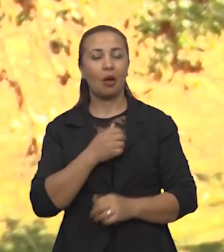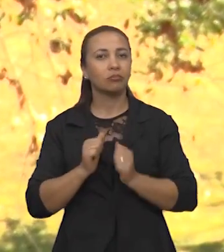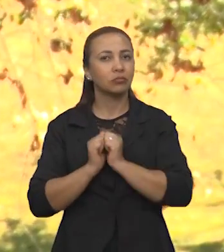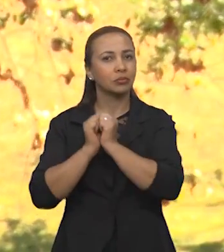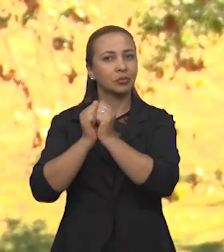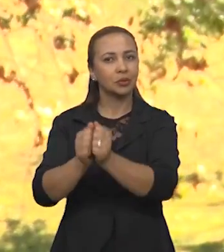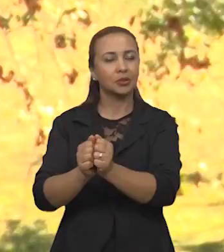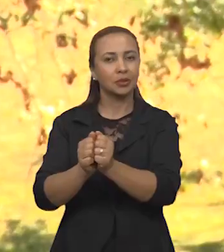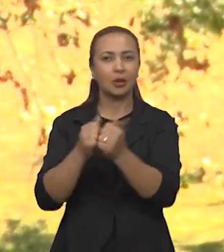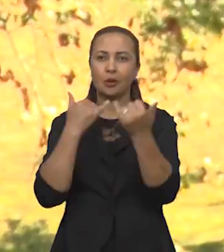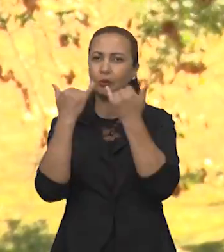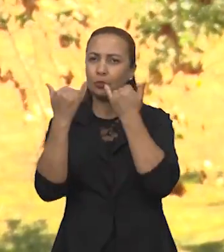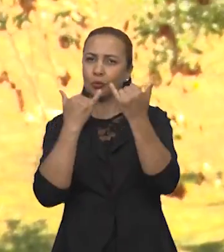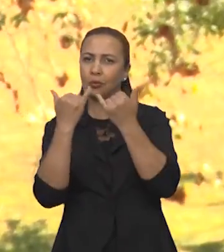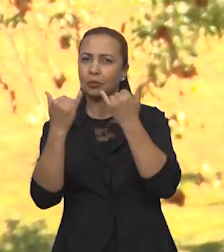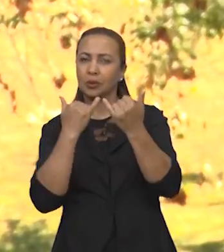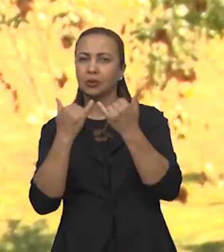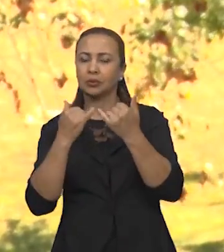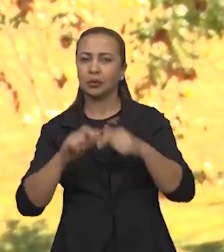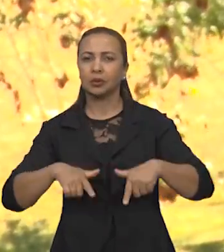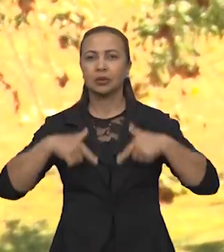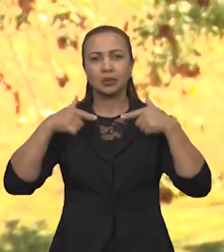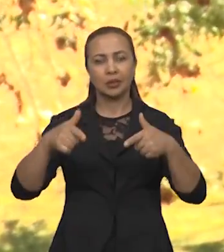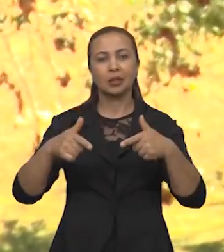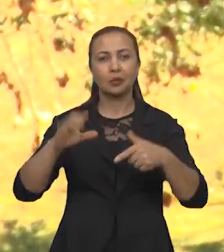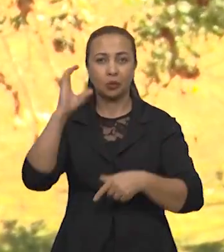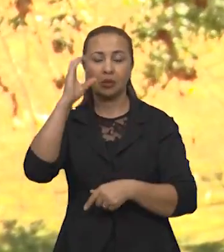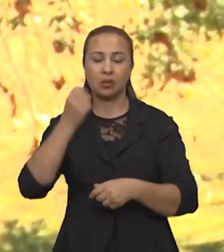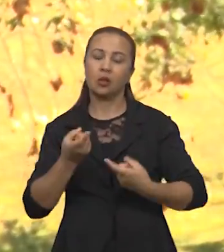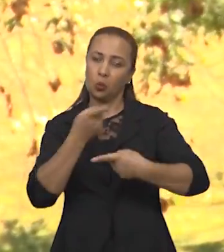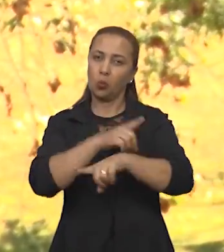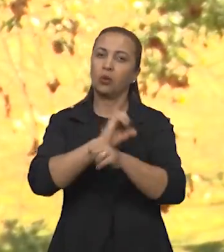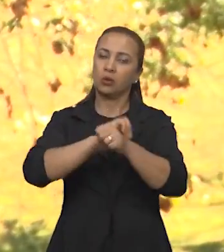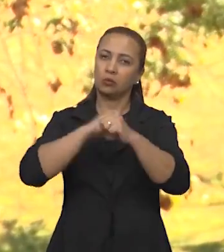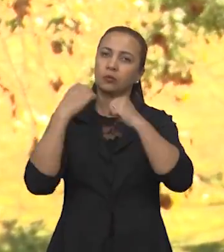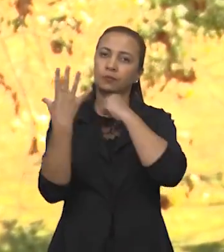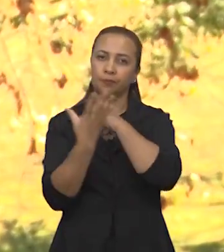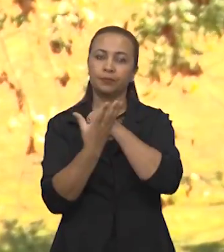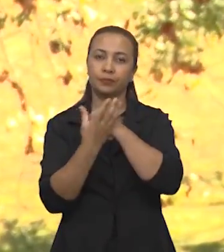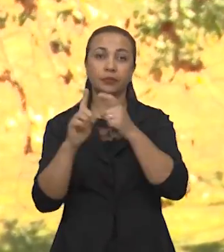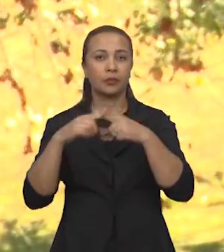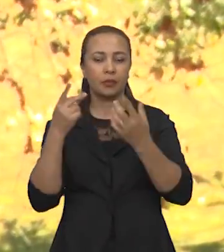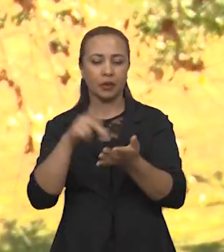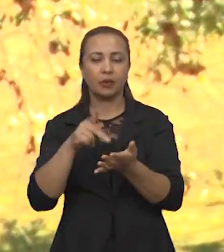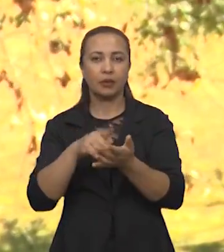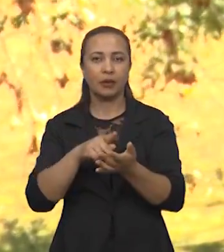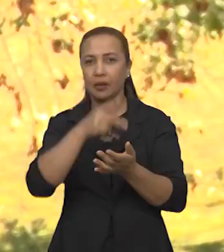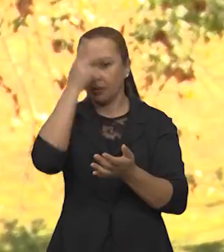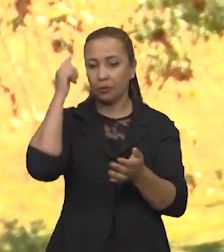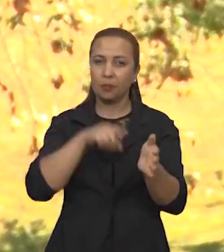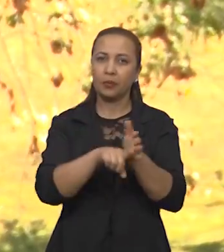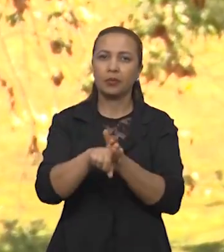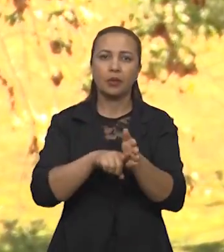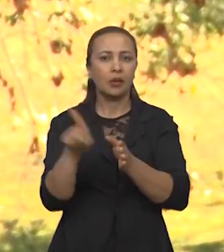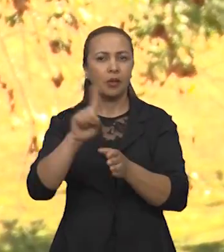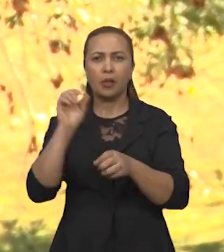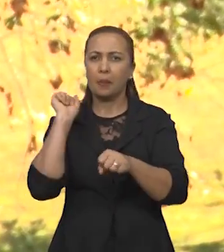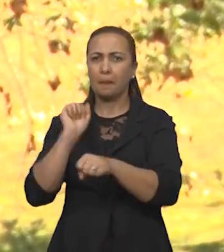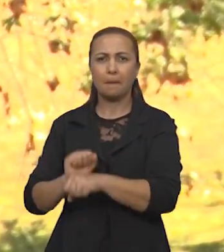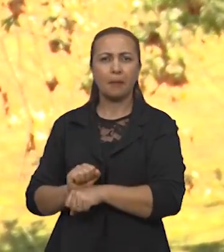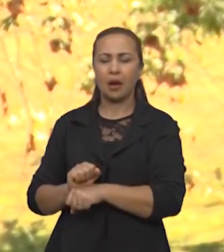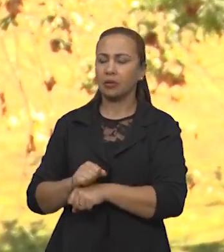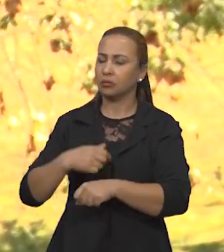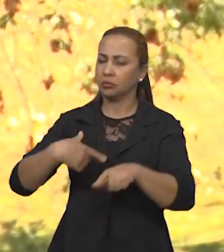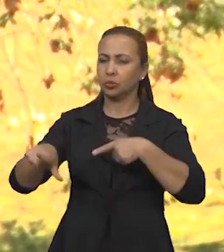A gente está sempre acompanhando notícias sobre a batalha da ciência contra a Covid. Mas a verdade é que os pesquisadores não param em suas